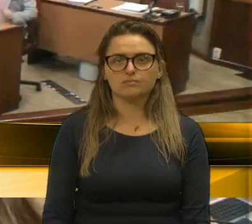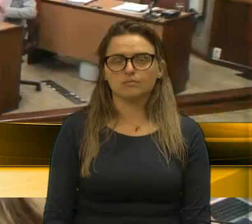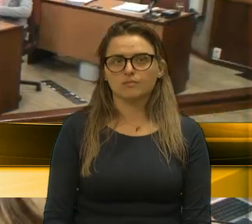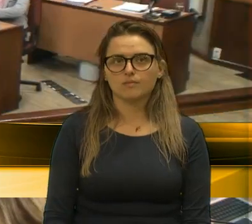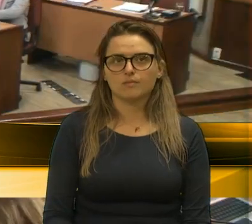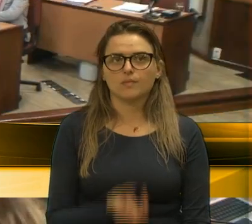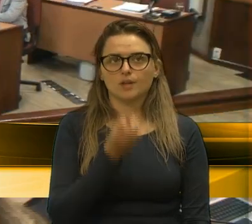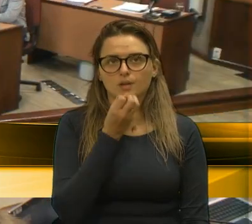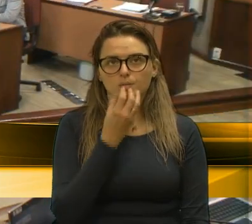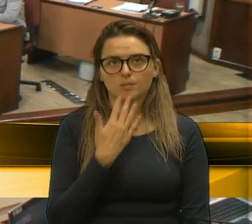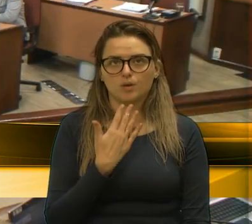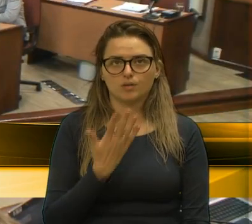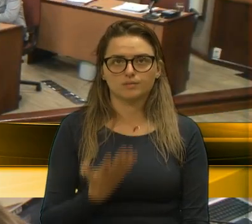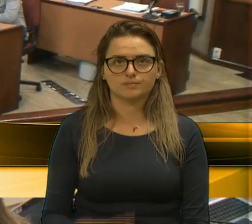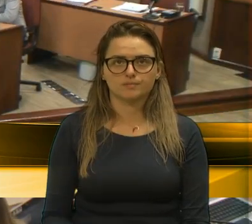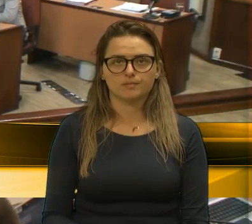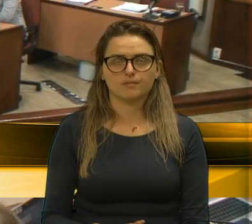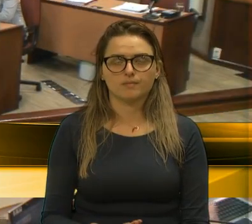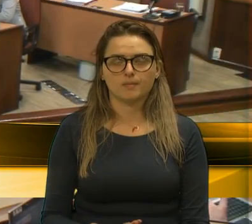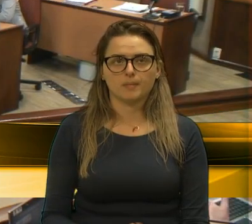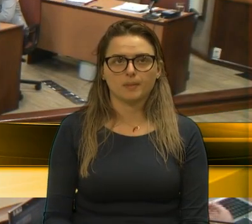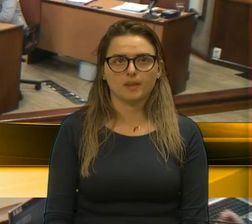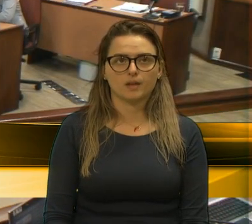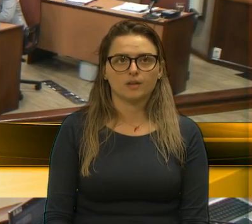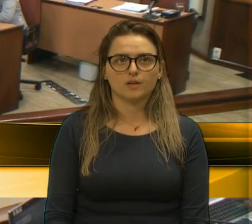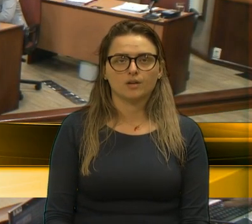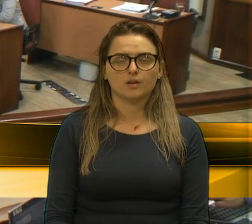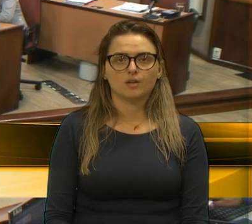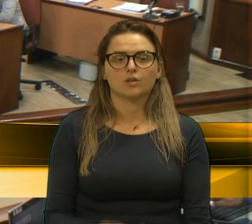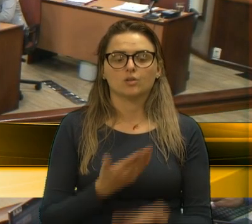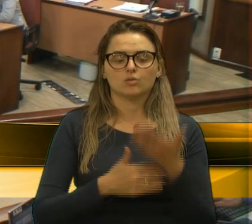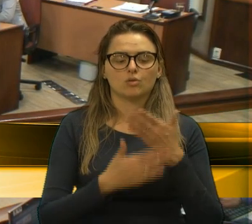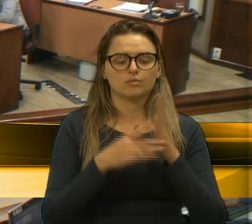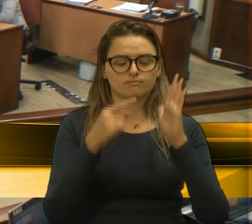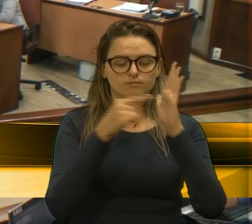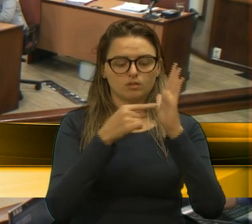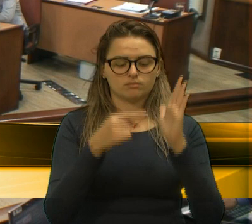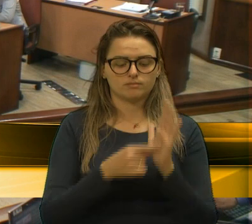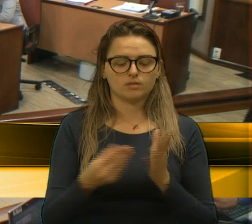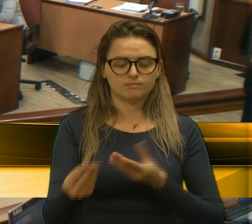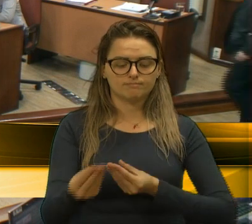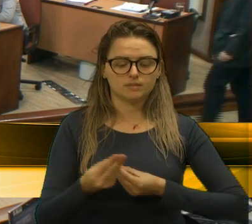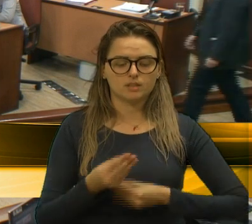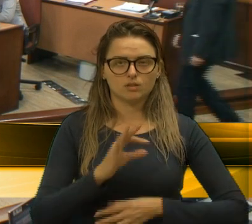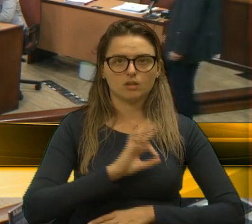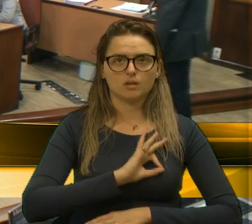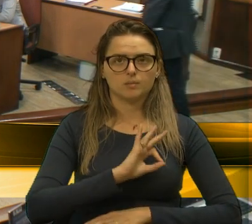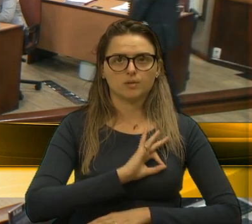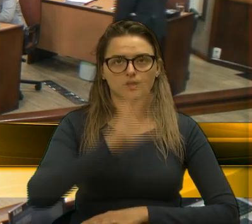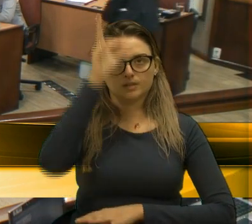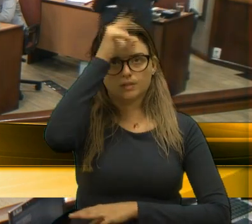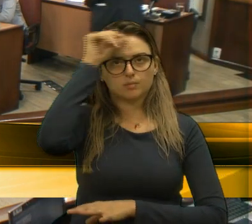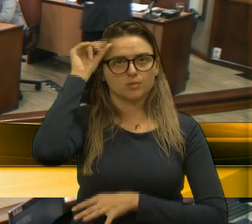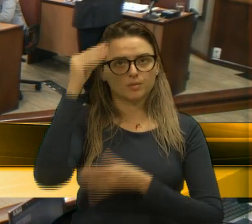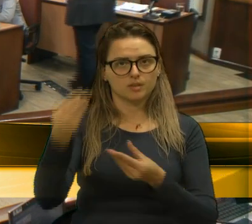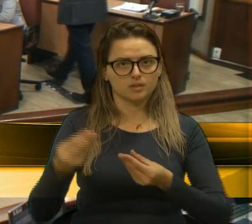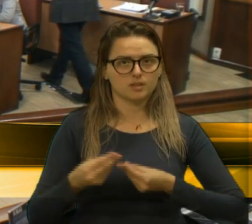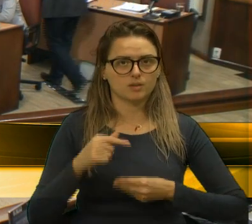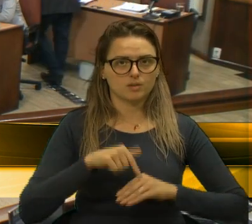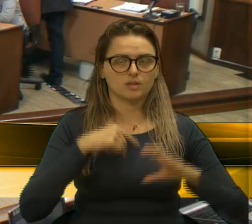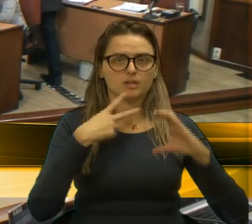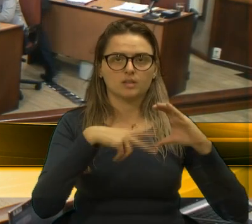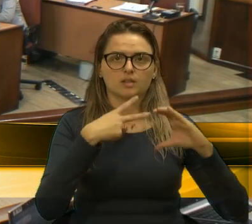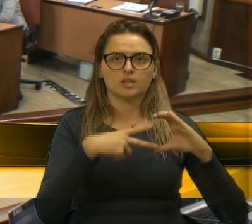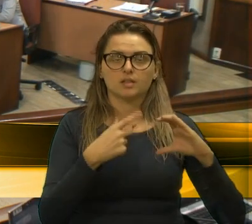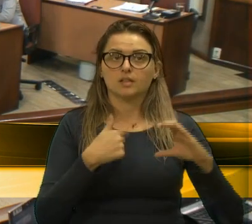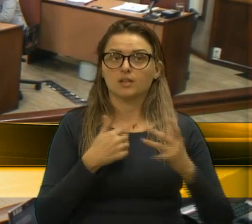Bom, esse conjunto de denúncias que vieram por parte da Guarda para a Câmara de Vereadores, quero dizer que